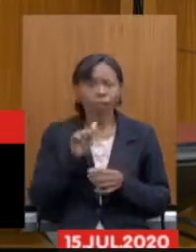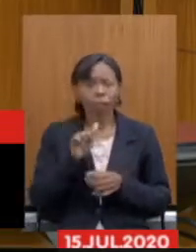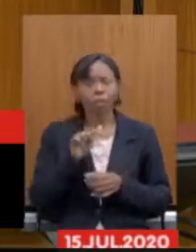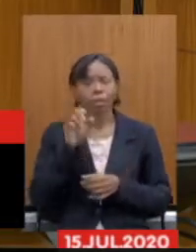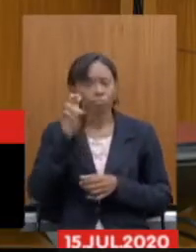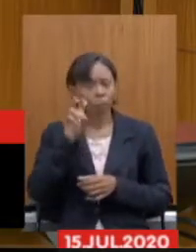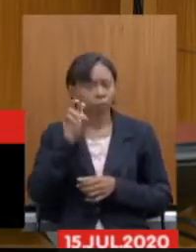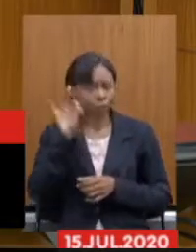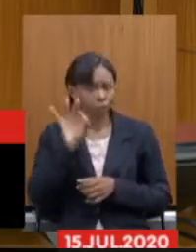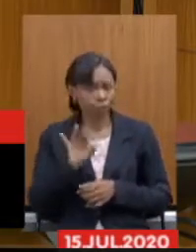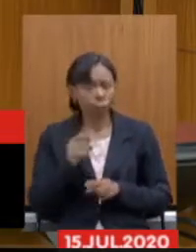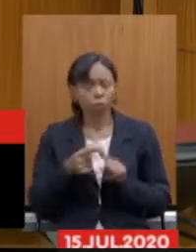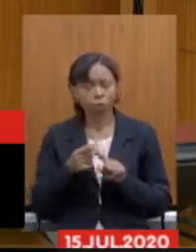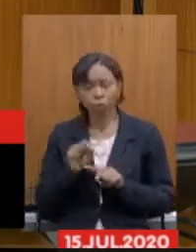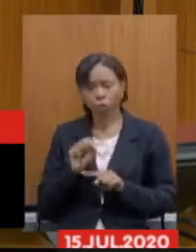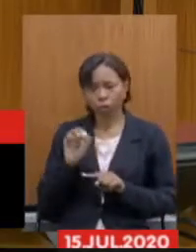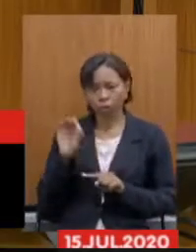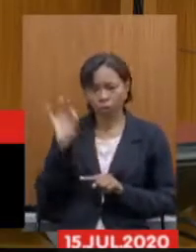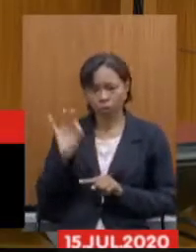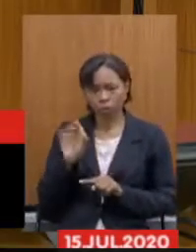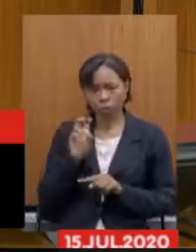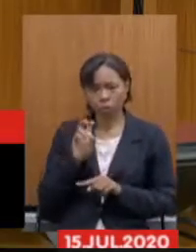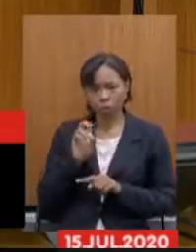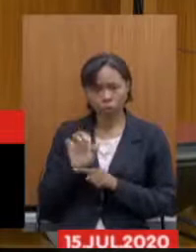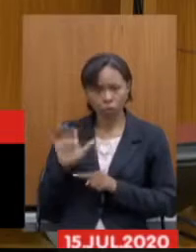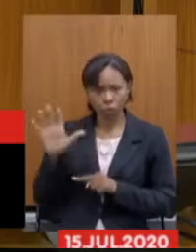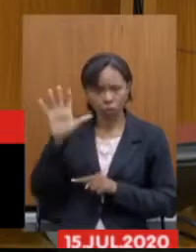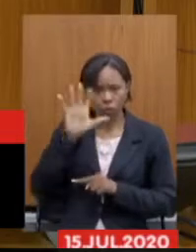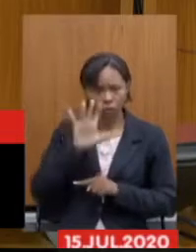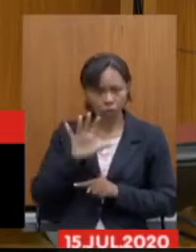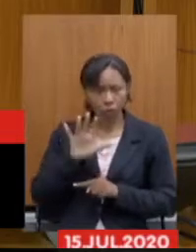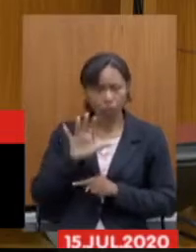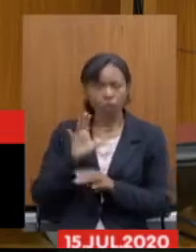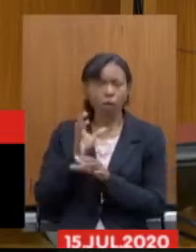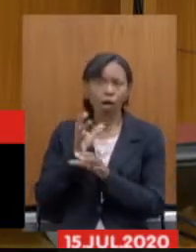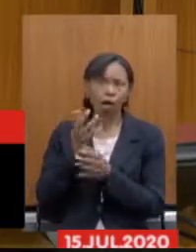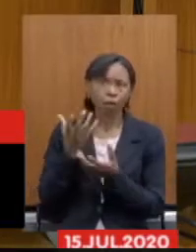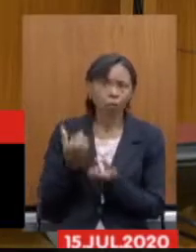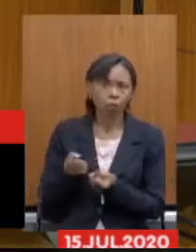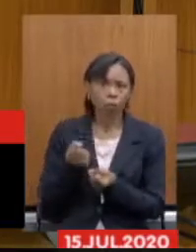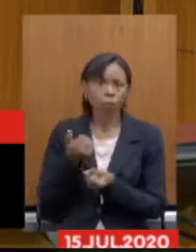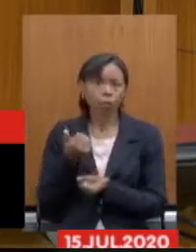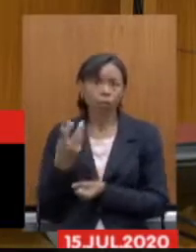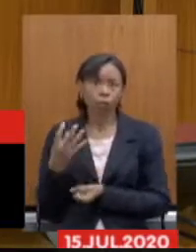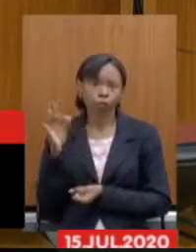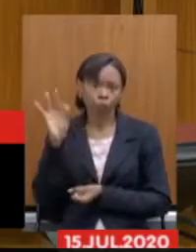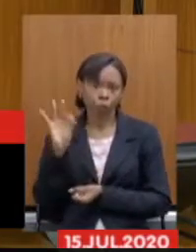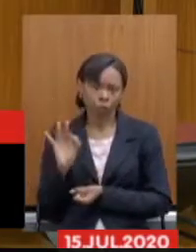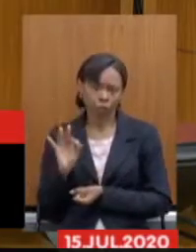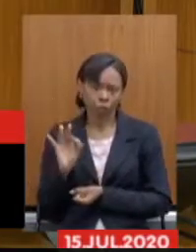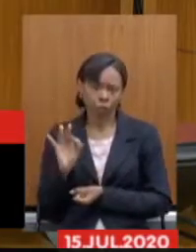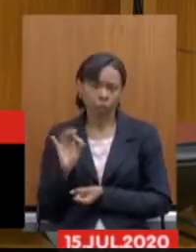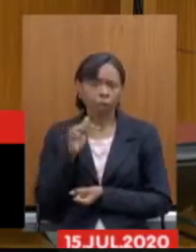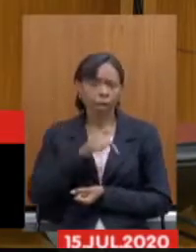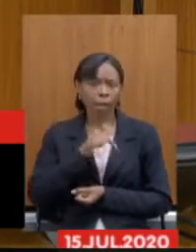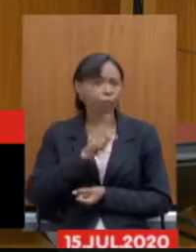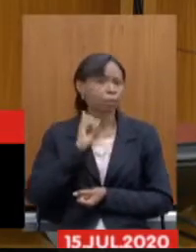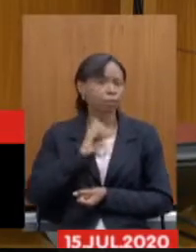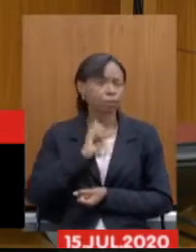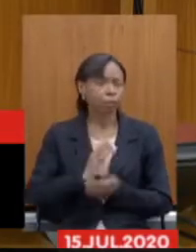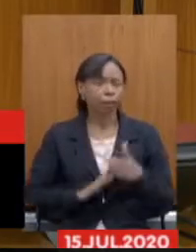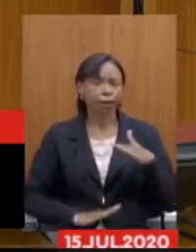das unidades de federação foram aprovadas alíquotas de 14%, e, no nosso caso, há um escalonamento até